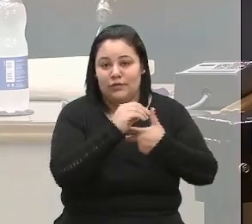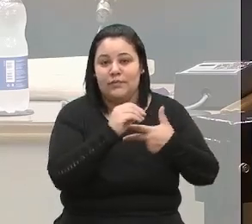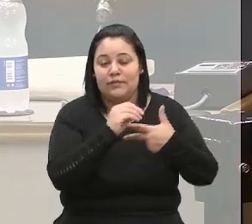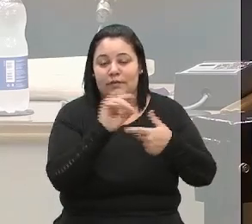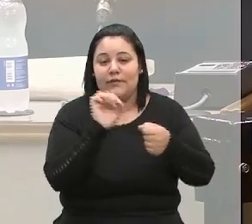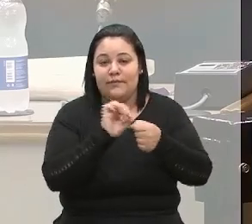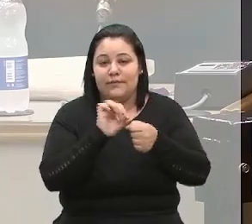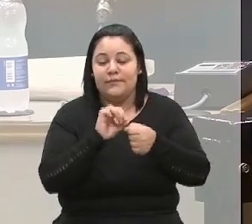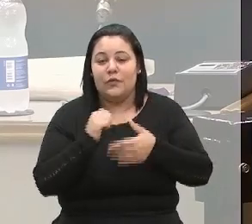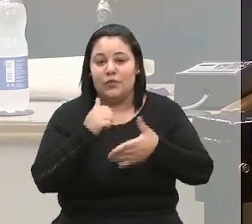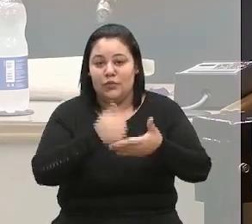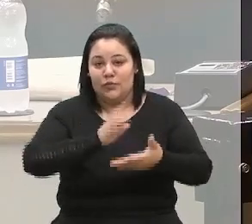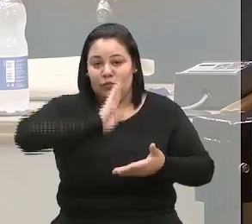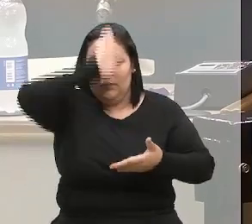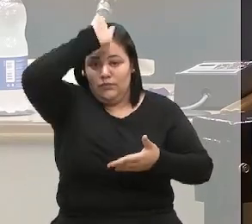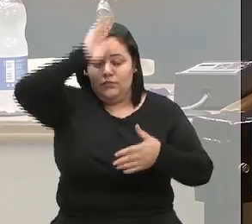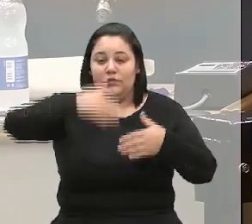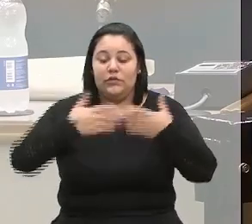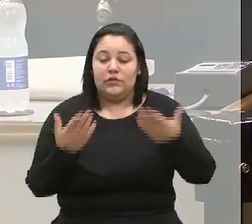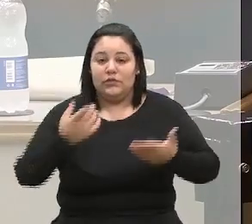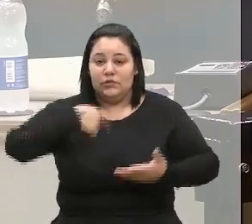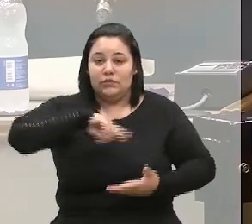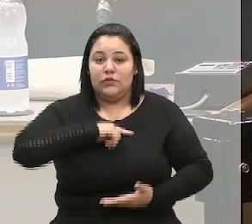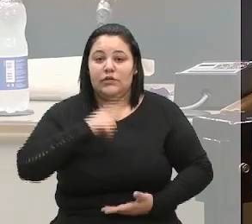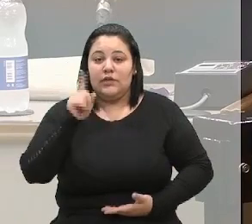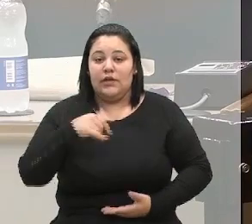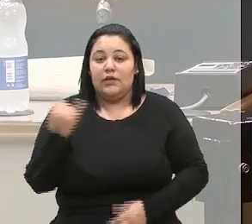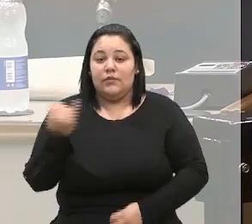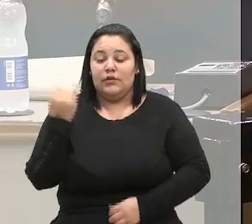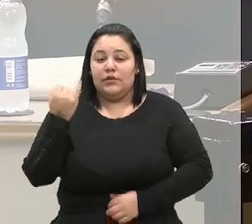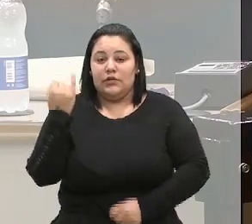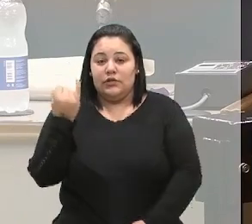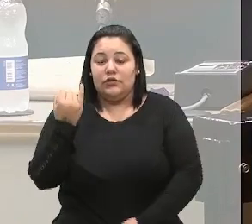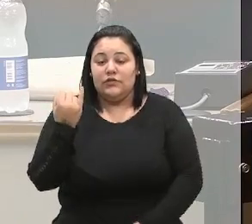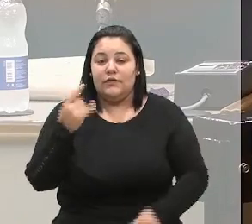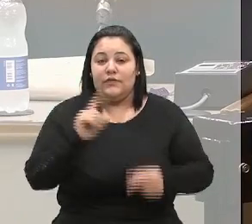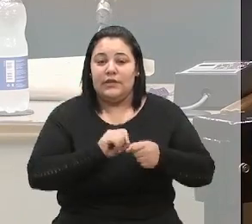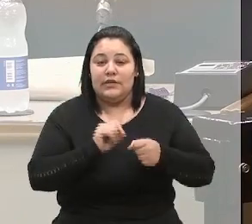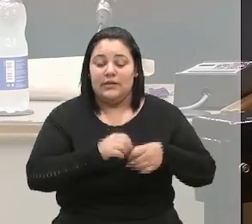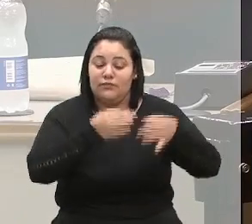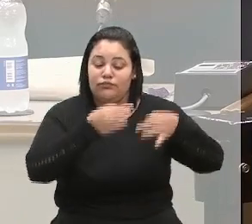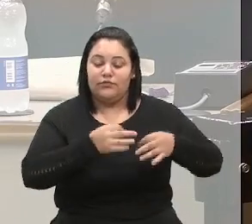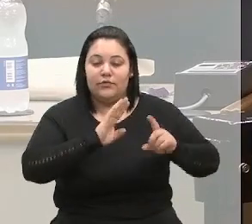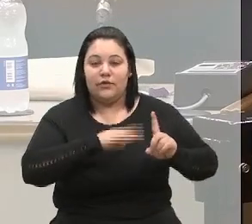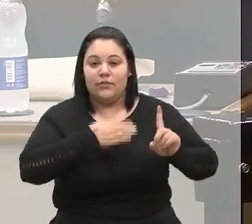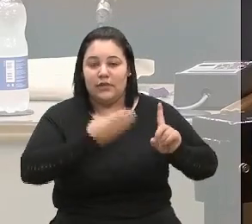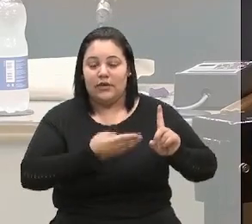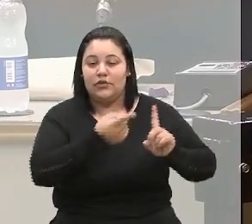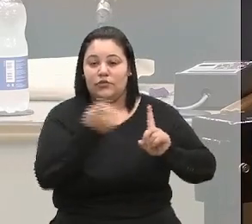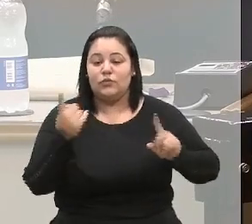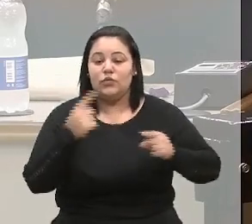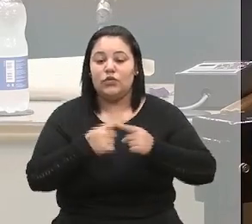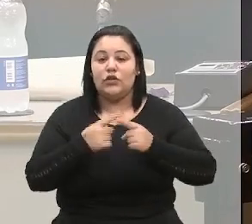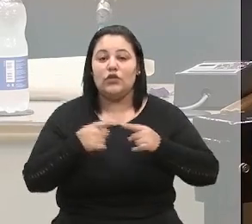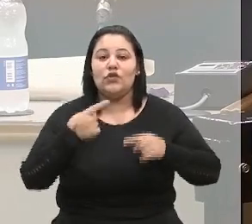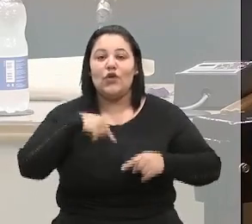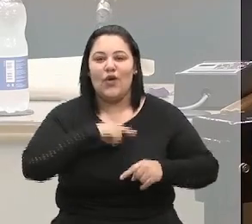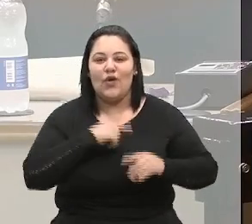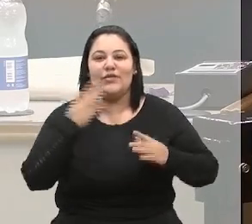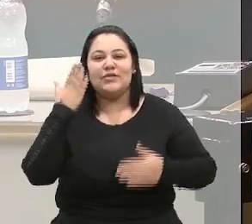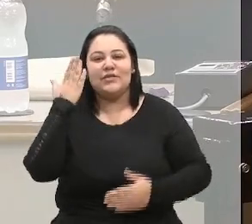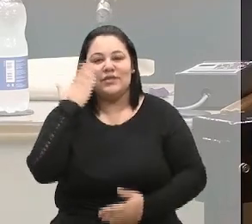Então, aqui, cabe a nós fazer essa justa homenagem, a gente sabe do excelente